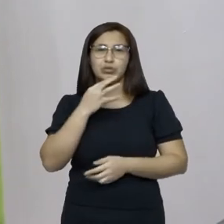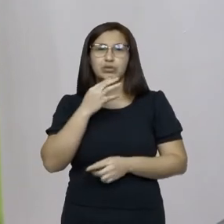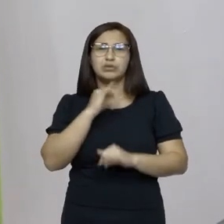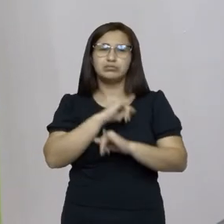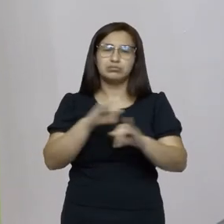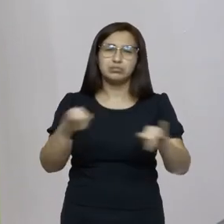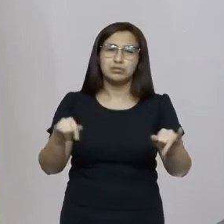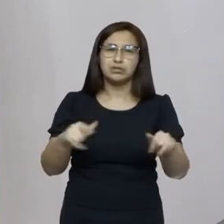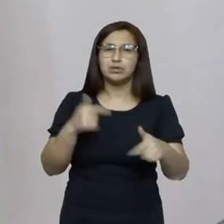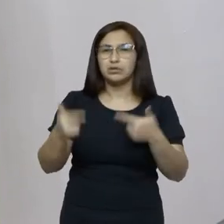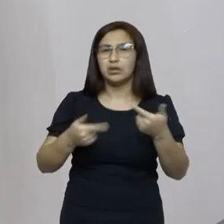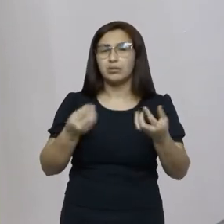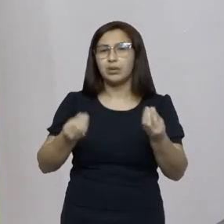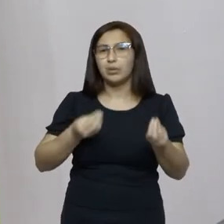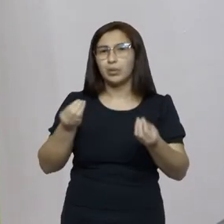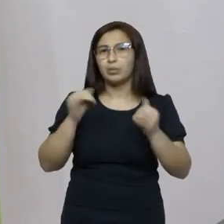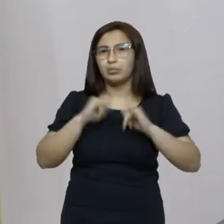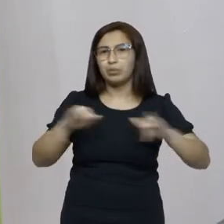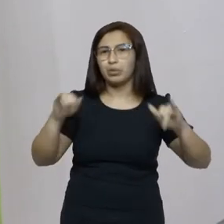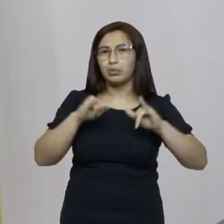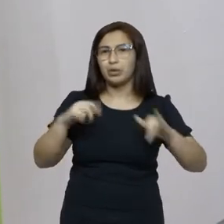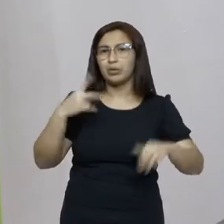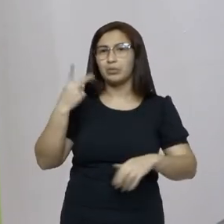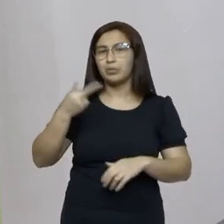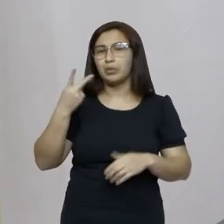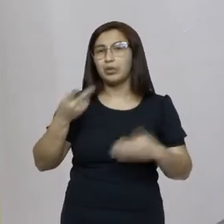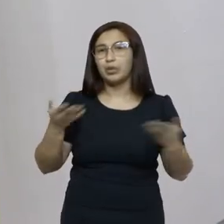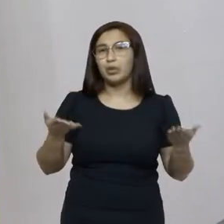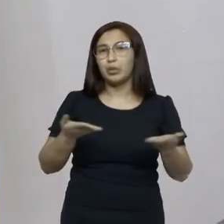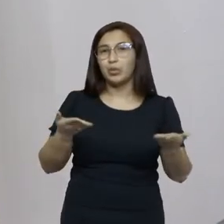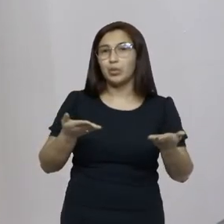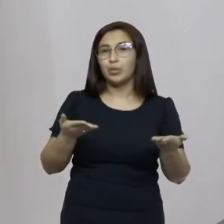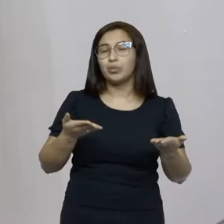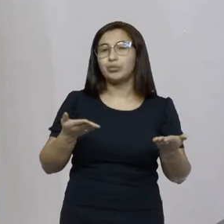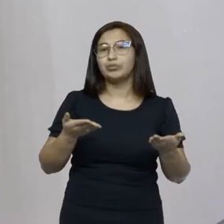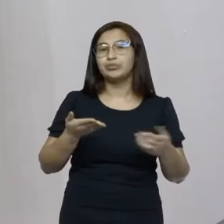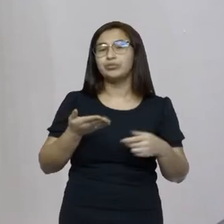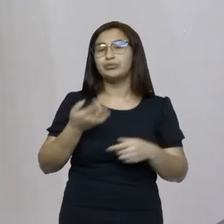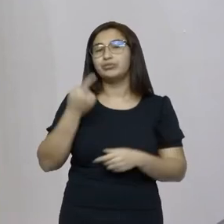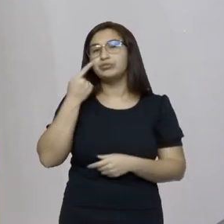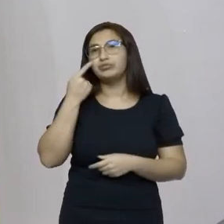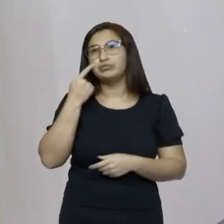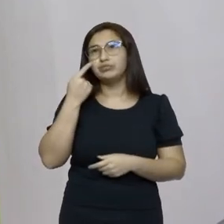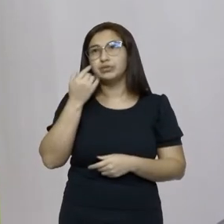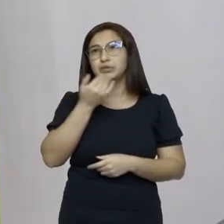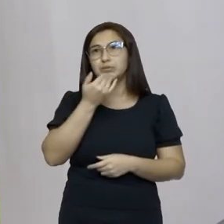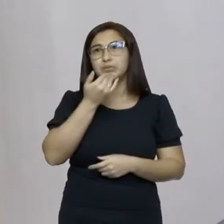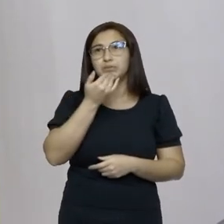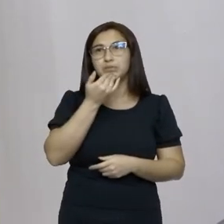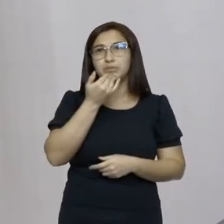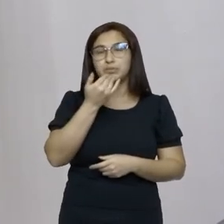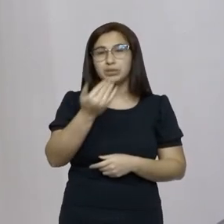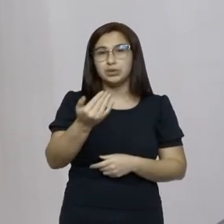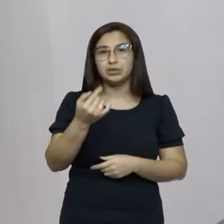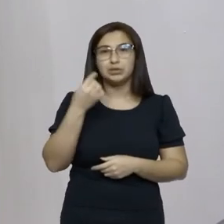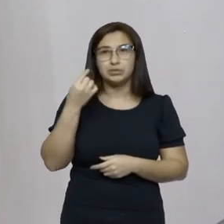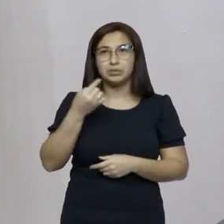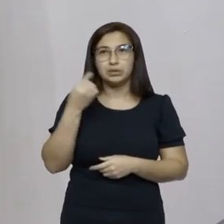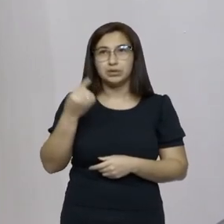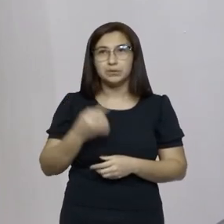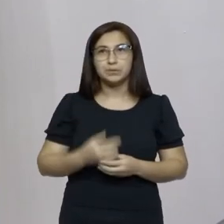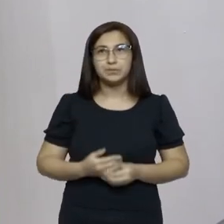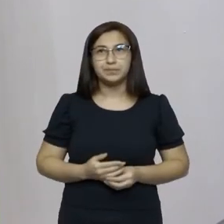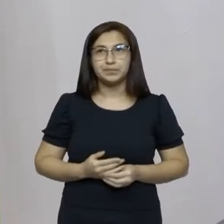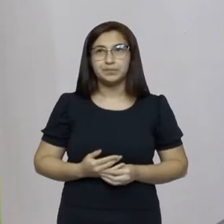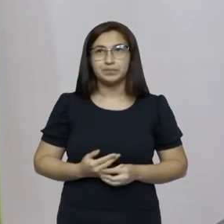de campanha política ainda e hoje estamos aqui praticando e pedindo para ser exucatada e